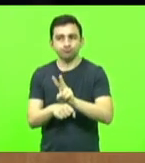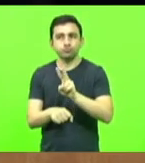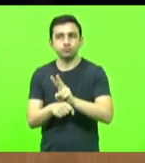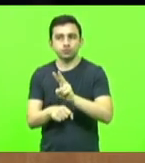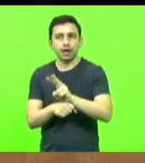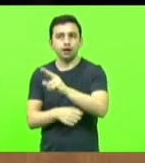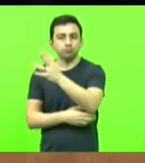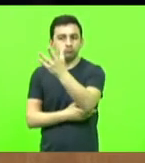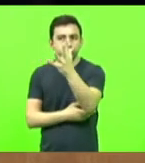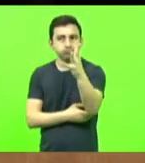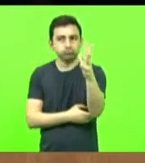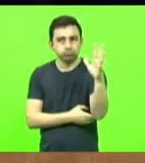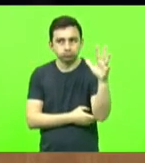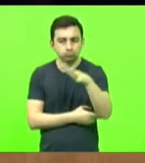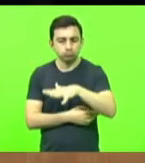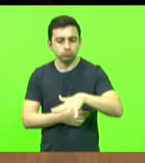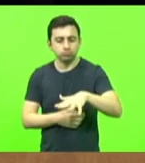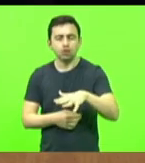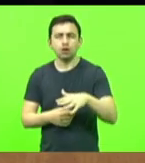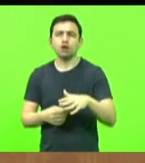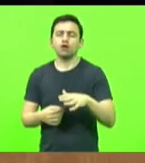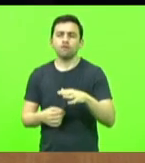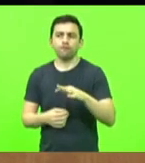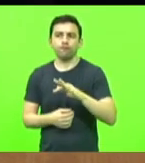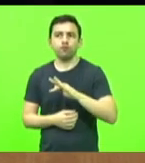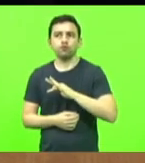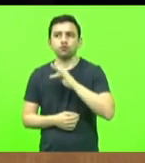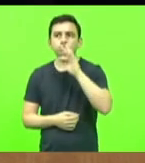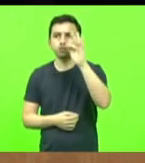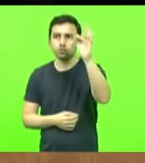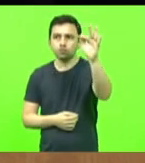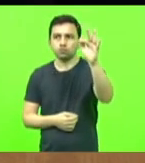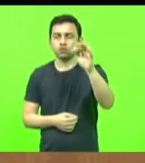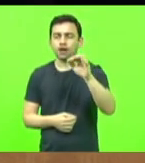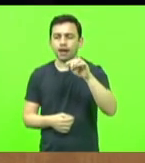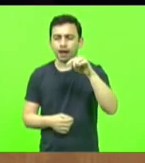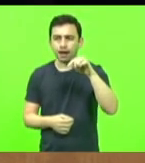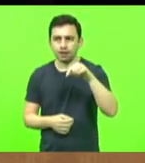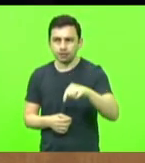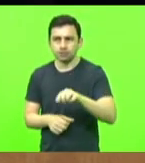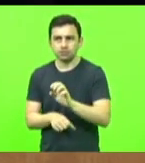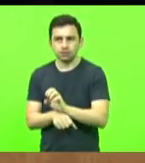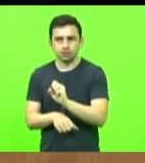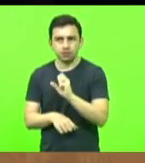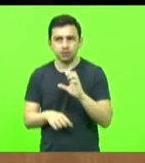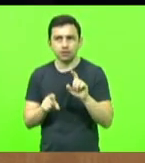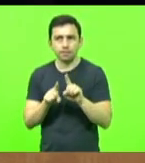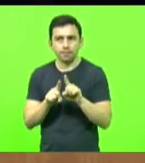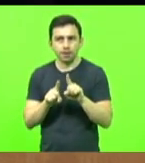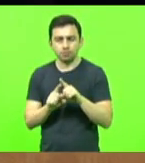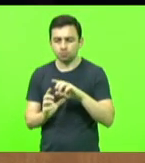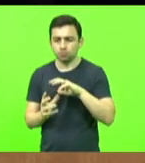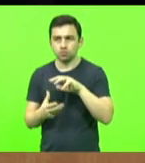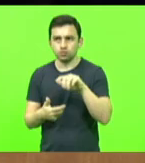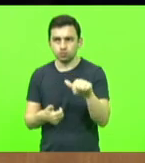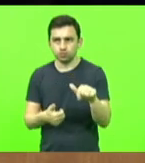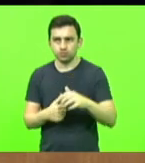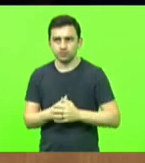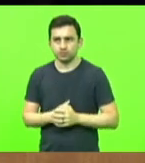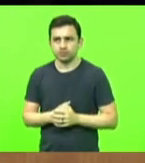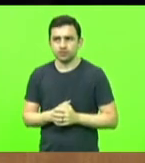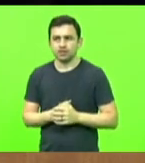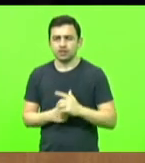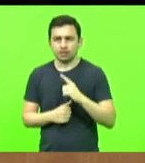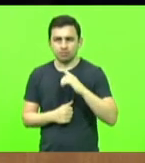falar do futuro, não só do nosso Estado, mas de todo o planeta. Como ensinava Goethe, grande